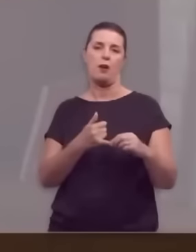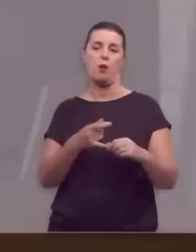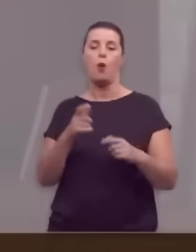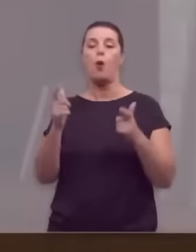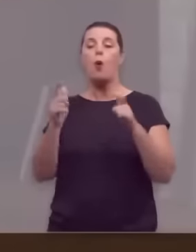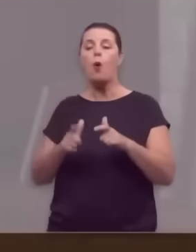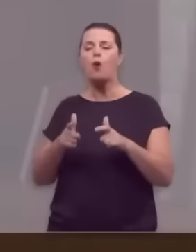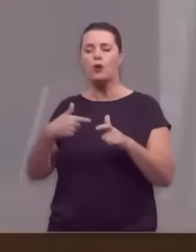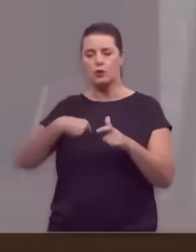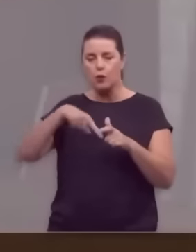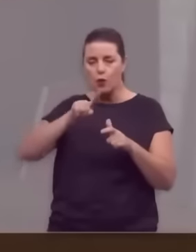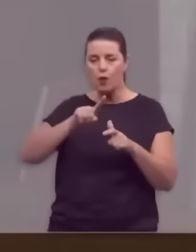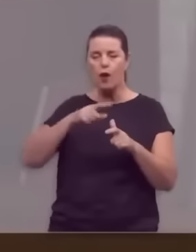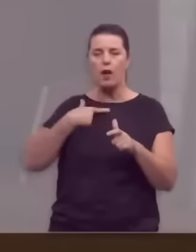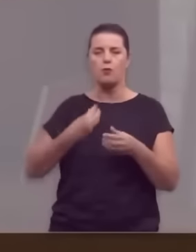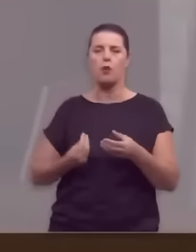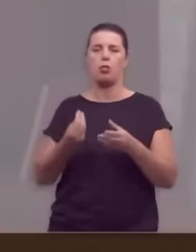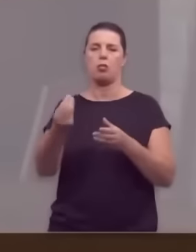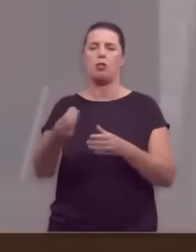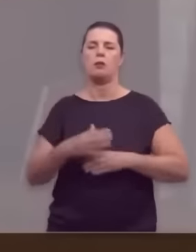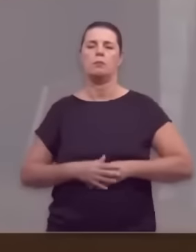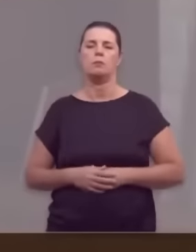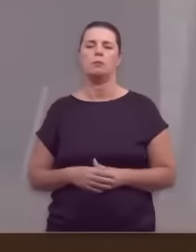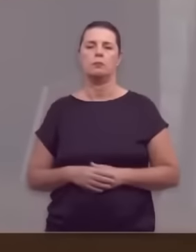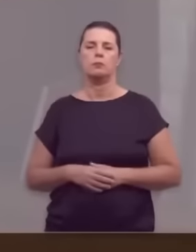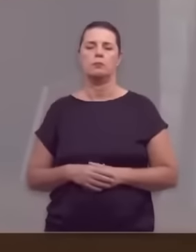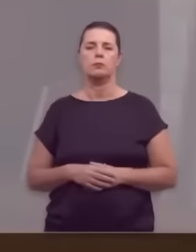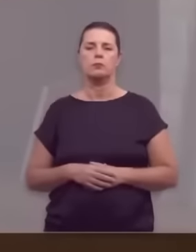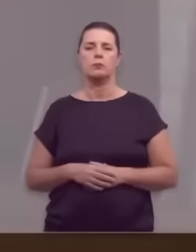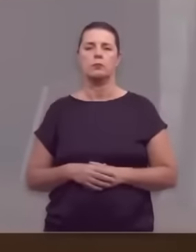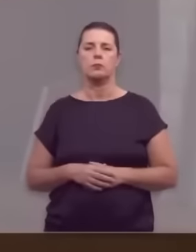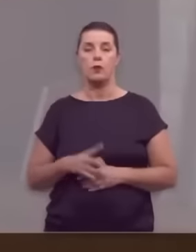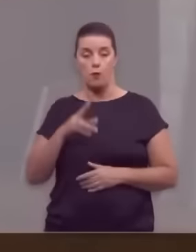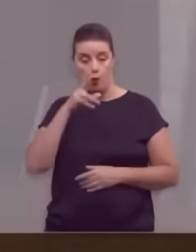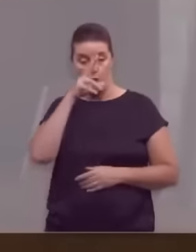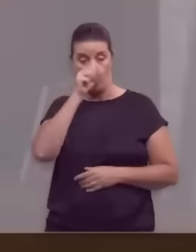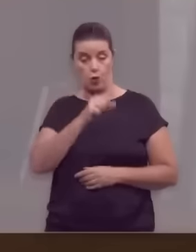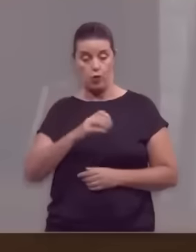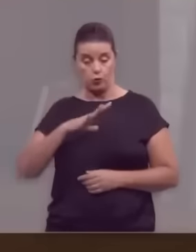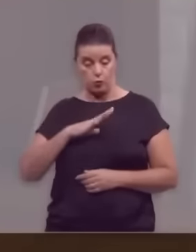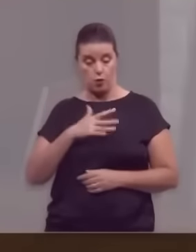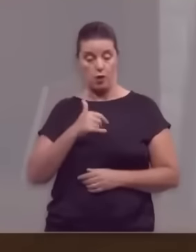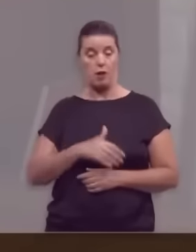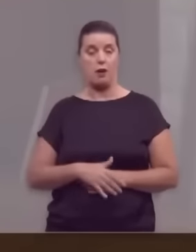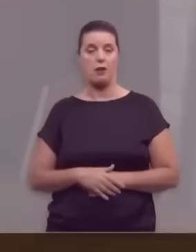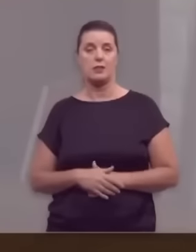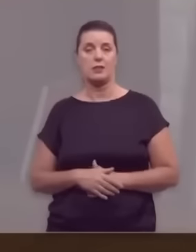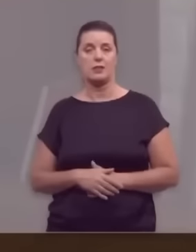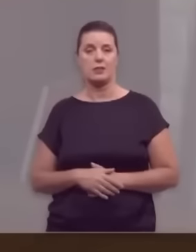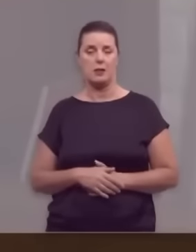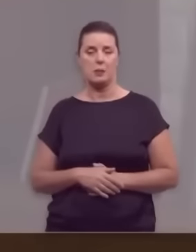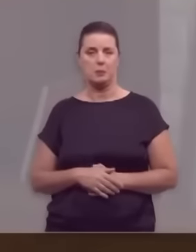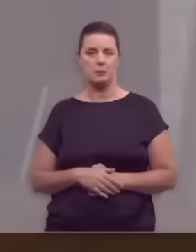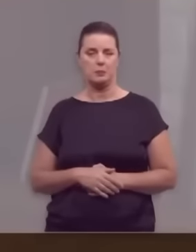pisar a planta do teu pé, aí tu darei. Ser forte, corajoso.